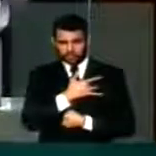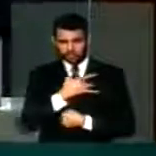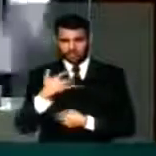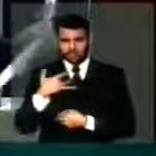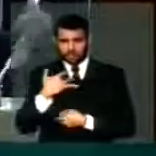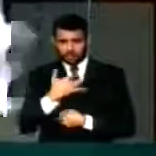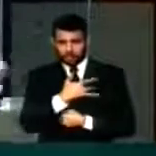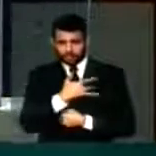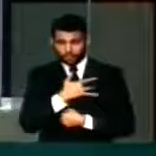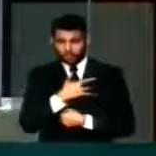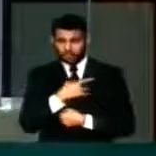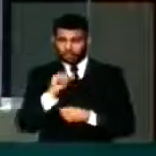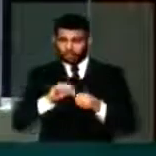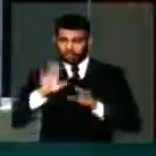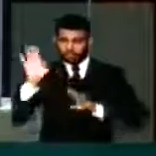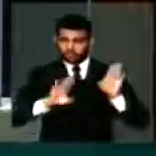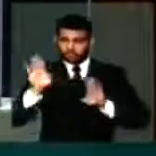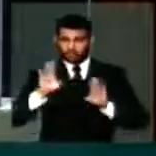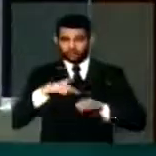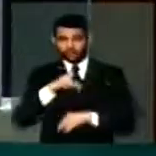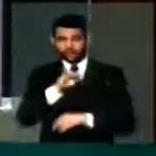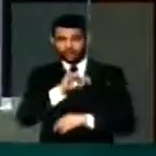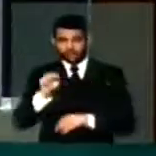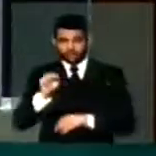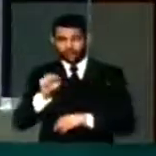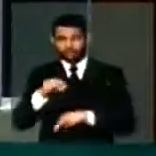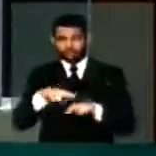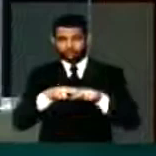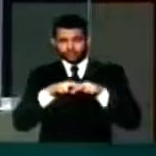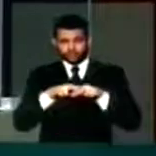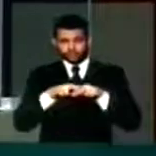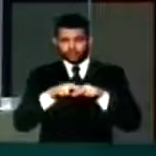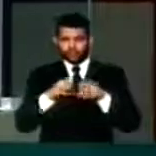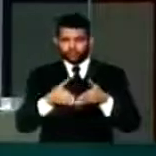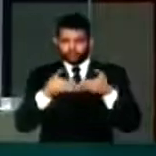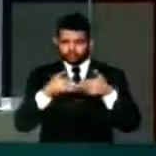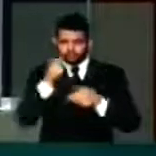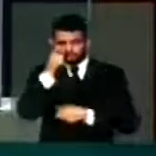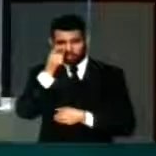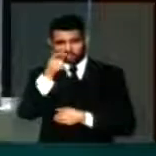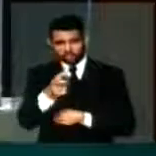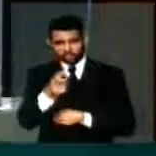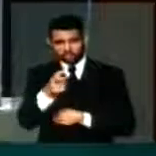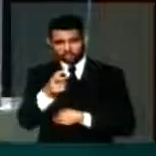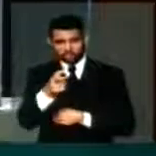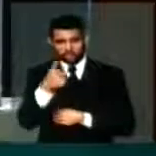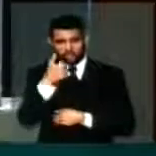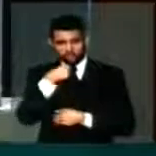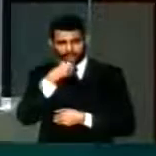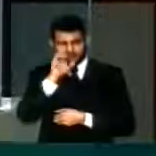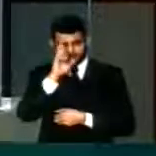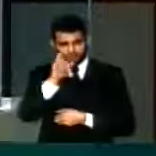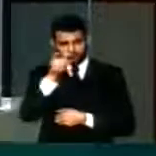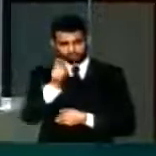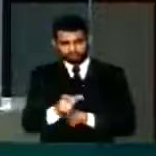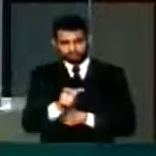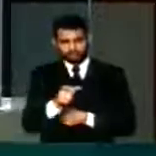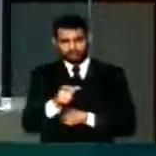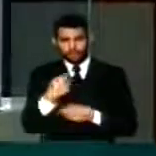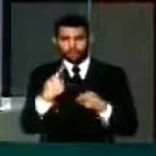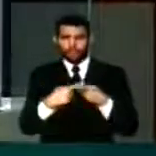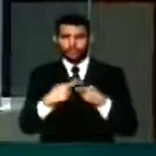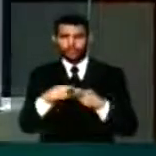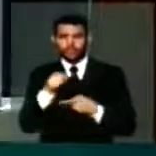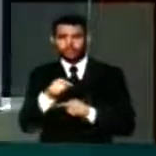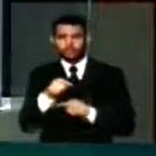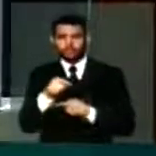em saúde. Esse é o destaque do pessoal, para o qual eu peço atenção e vossas excelências, porque